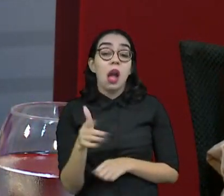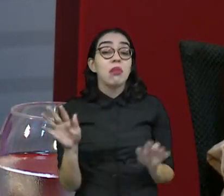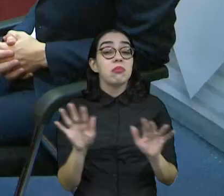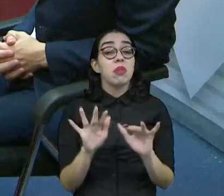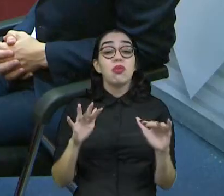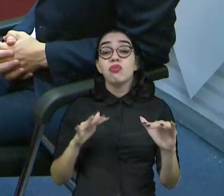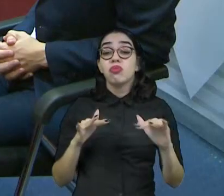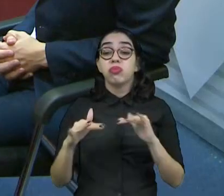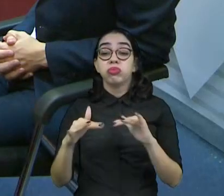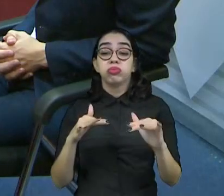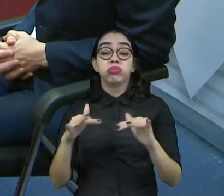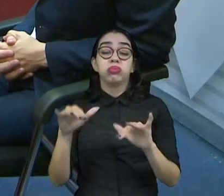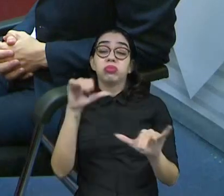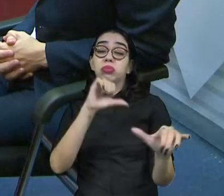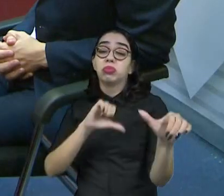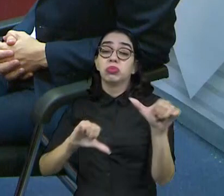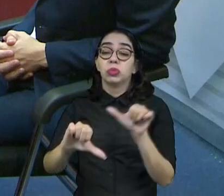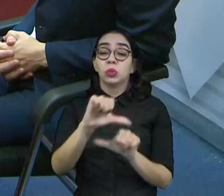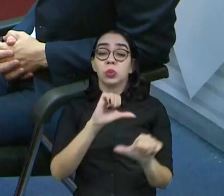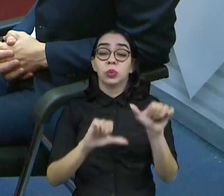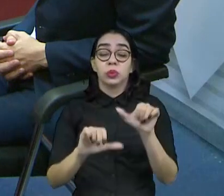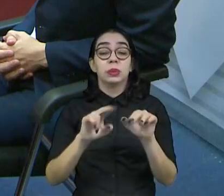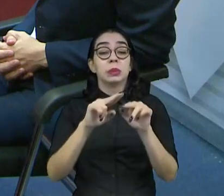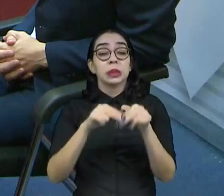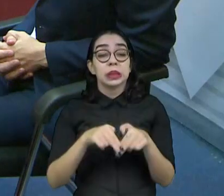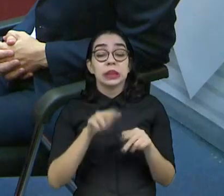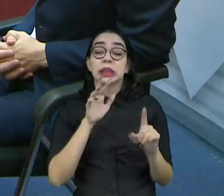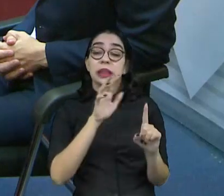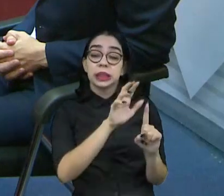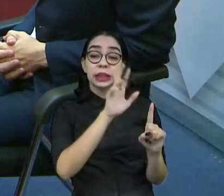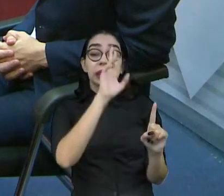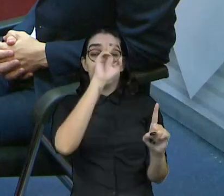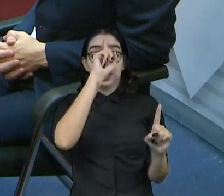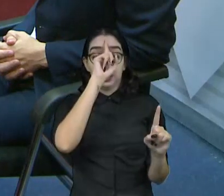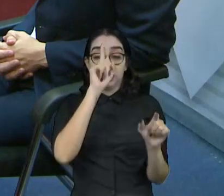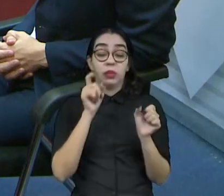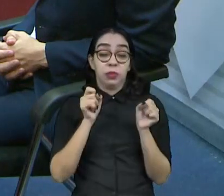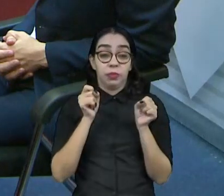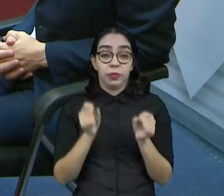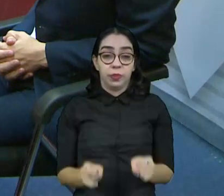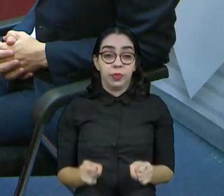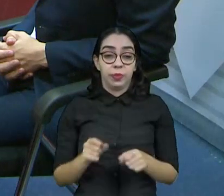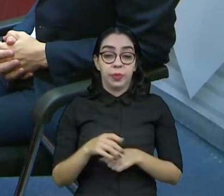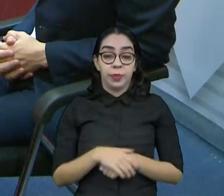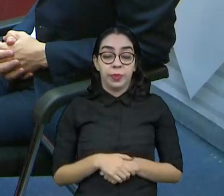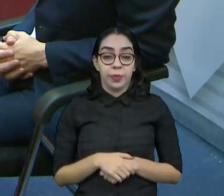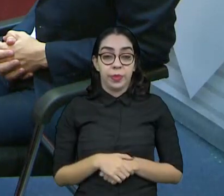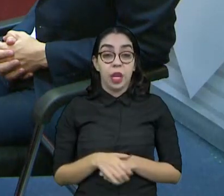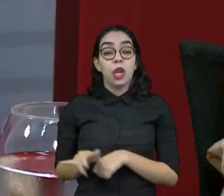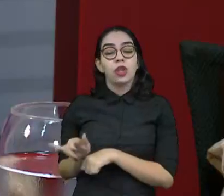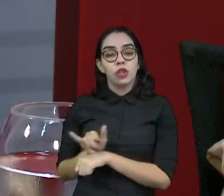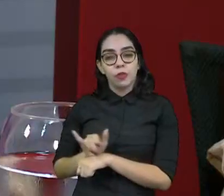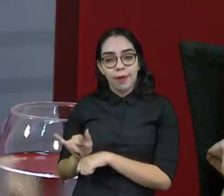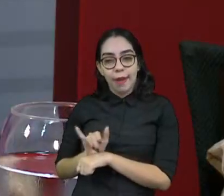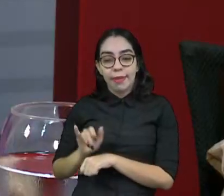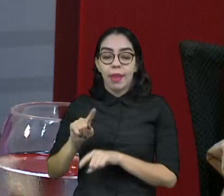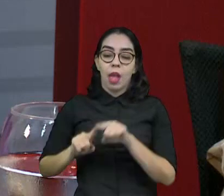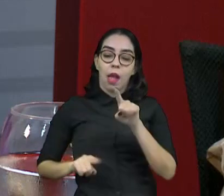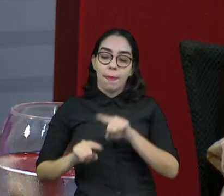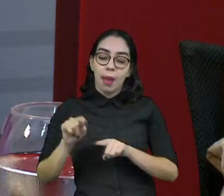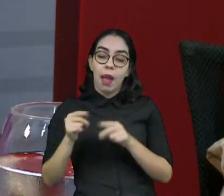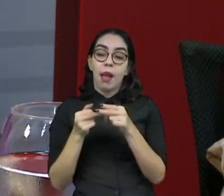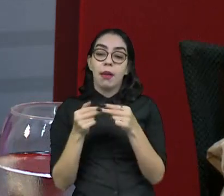dinâmico. E isso induz ao erro, sim. É tanto que eu, apesar de ter isso como um instrumento de estratégia de comunicação,